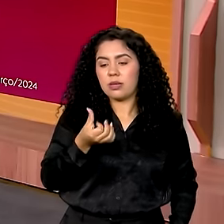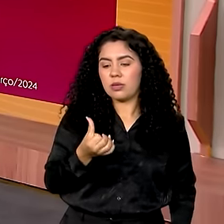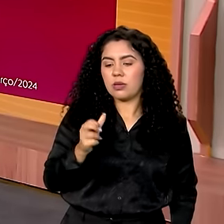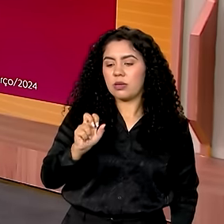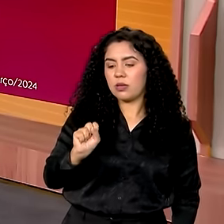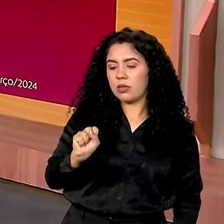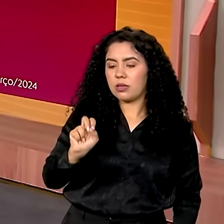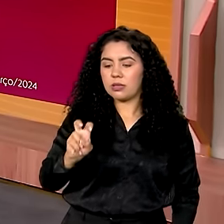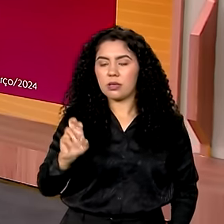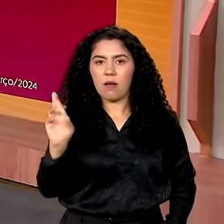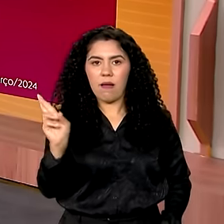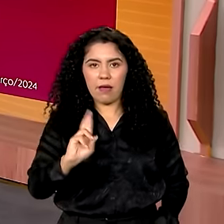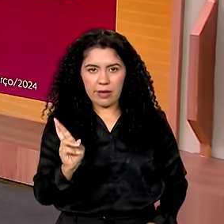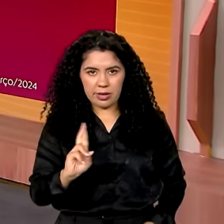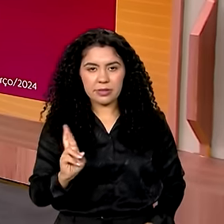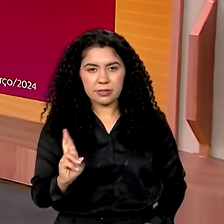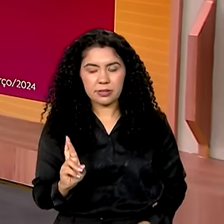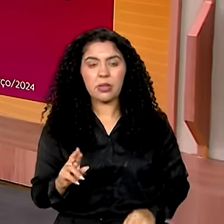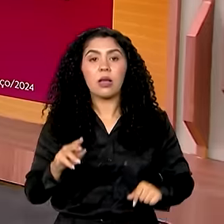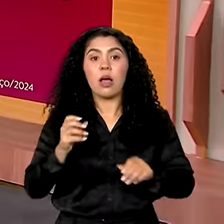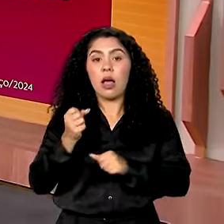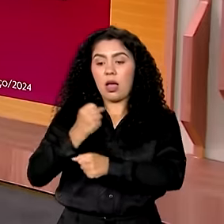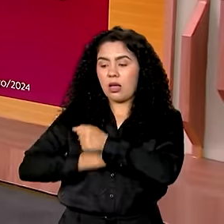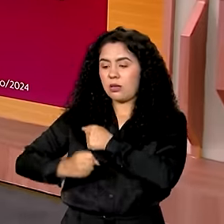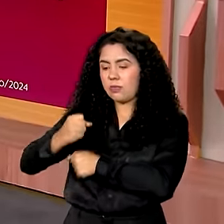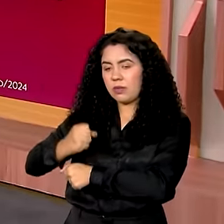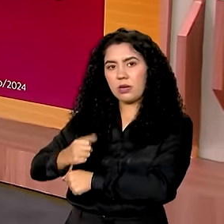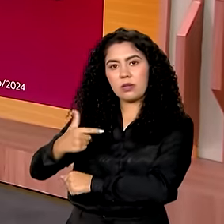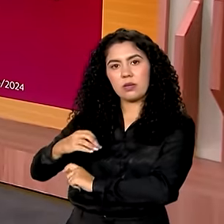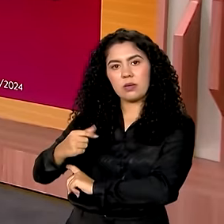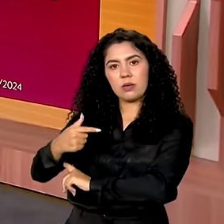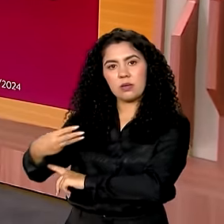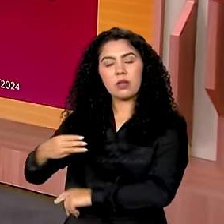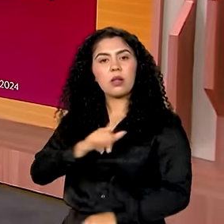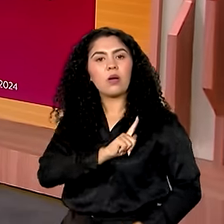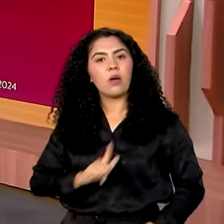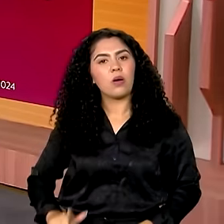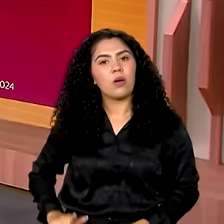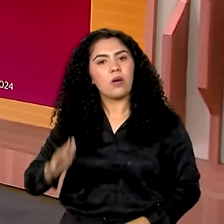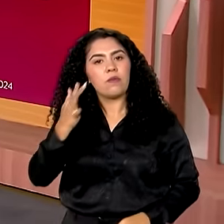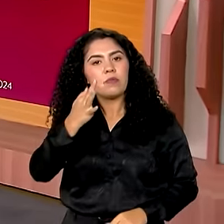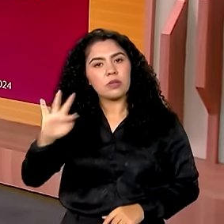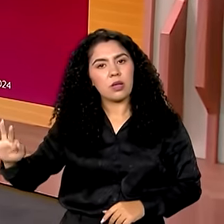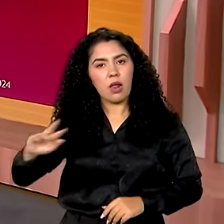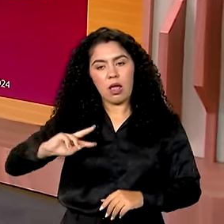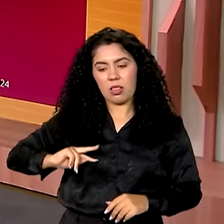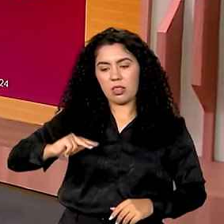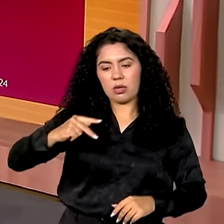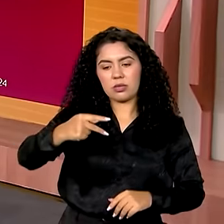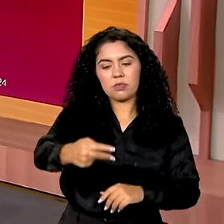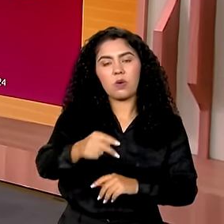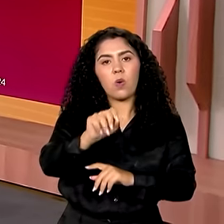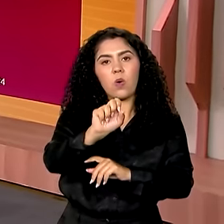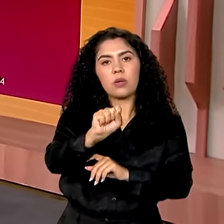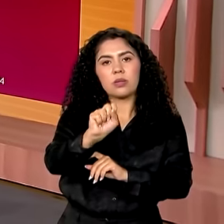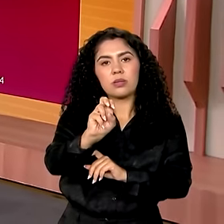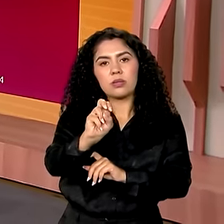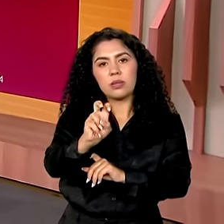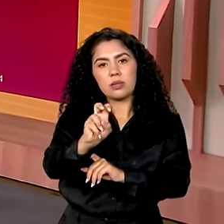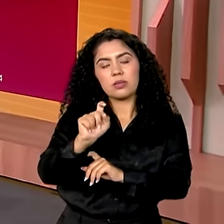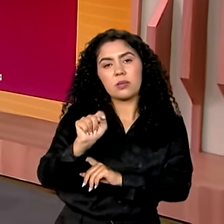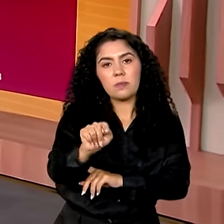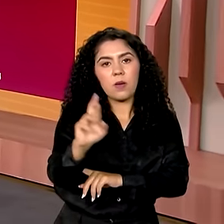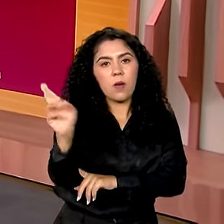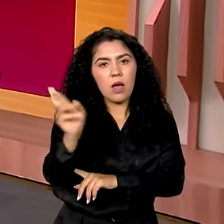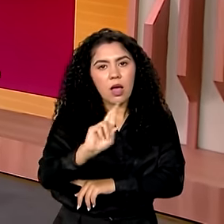,50. Em 2023, o governo federal transferiu mais de R 85 mil em recursos